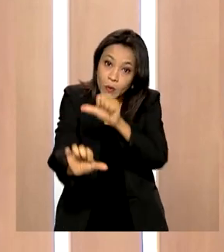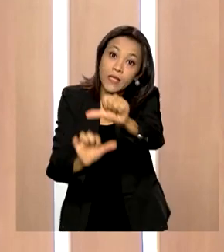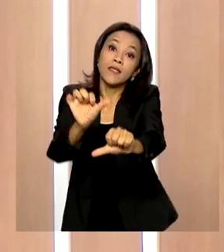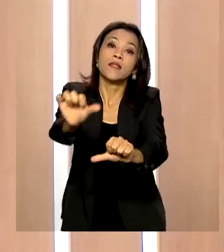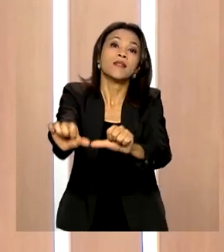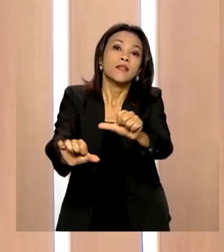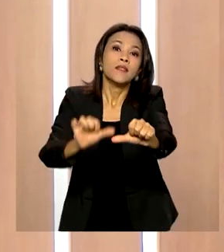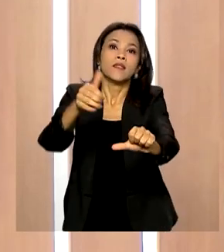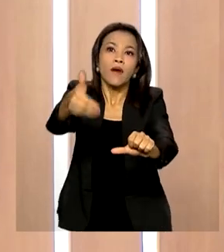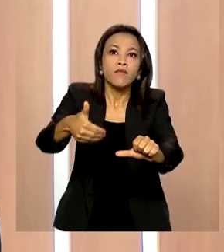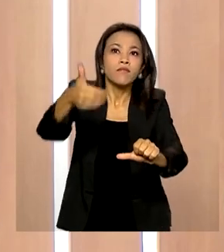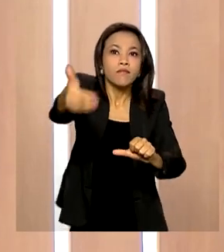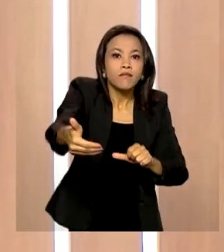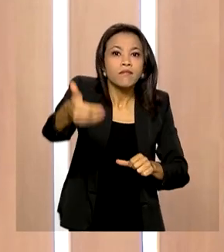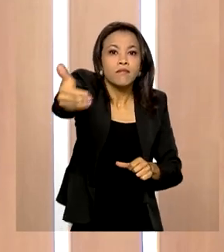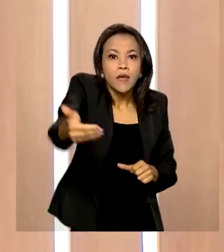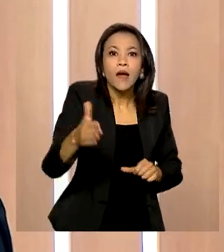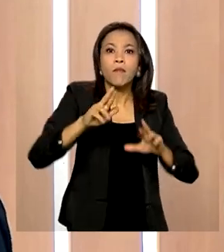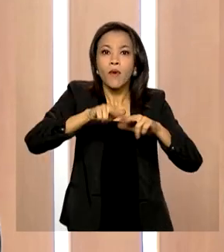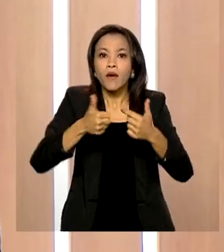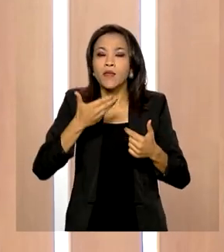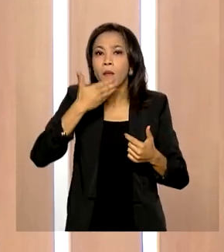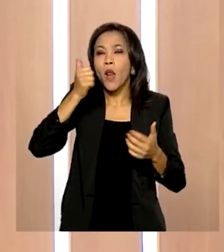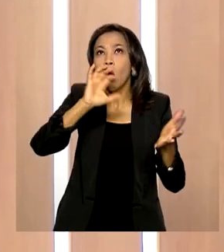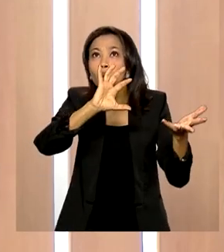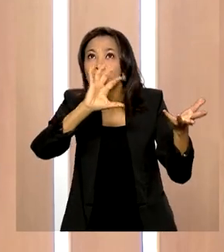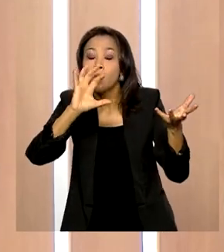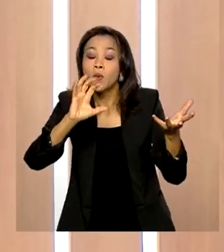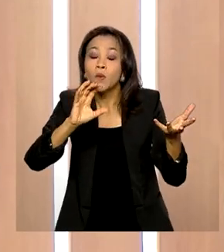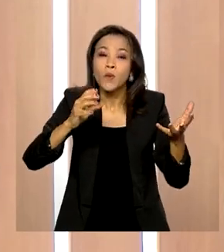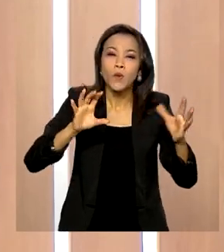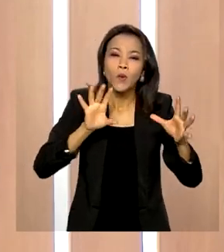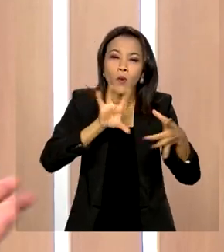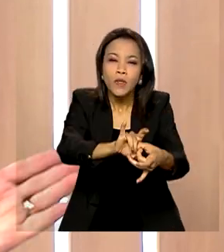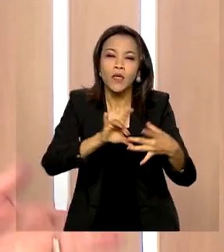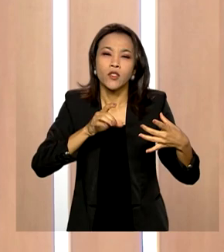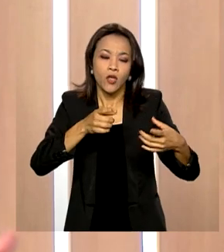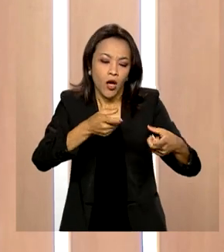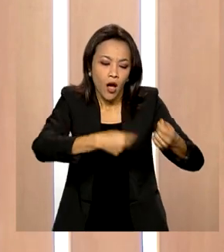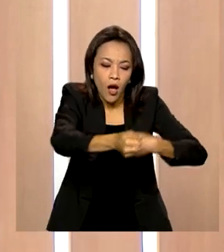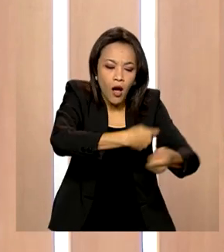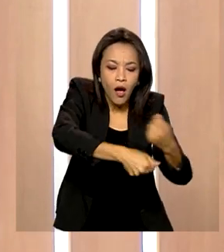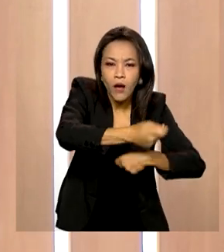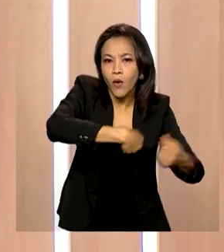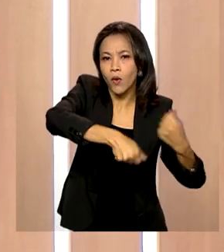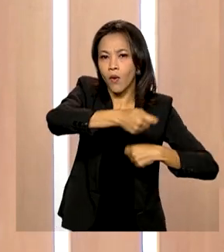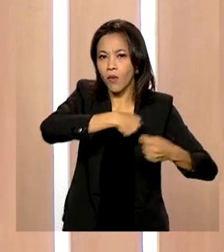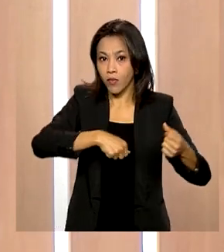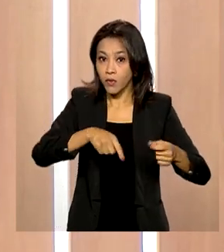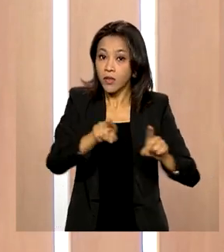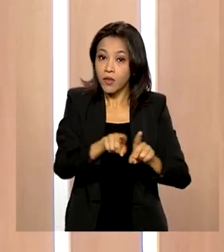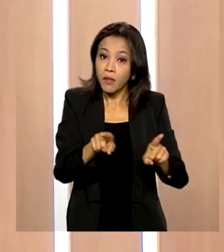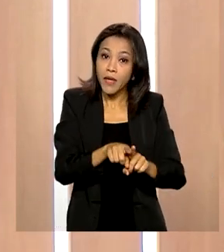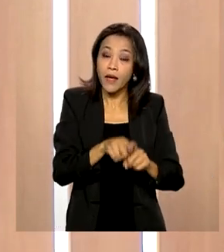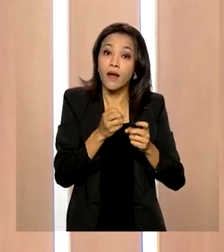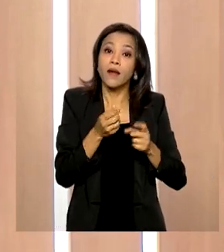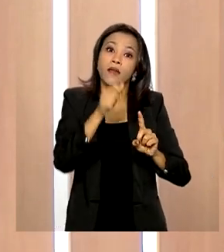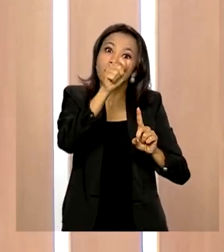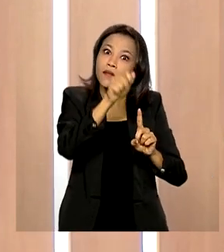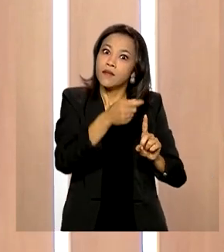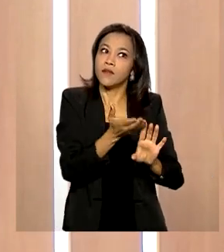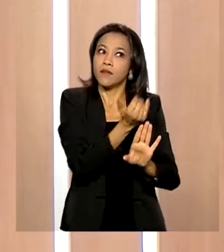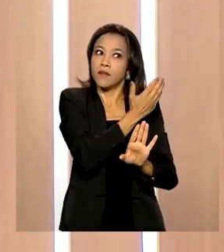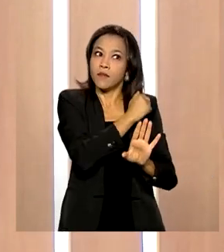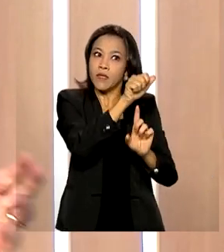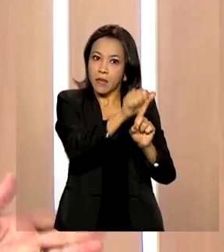relacionada com a melhoria do clima econômico e também com os índices do mês passado, que foram índices basicamente